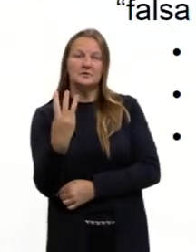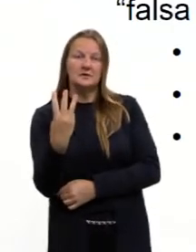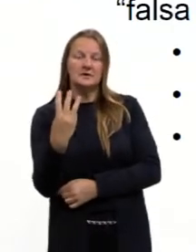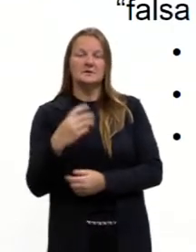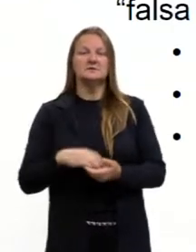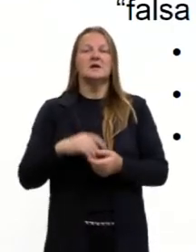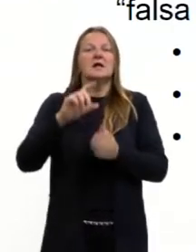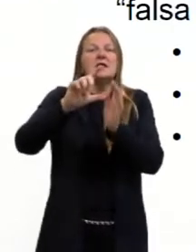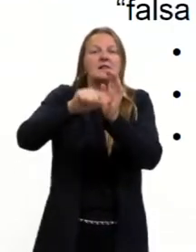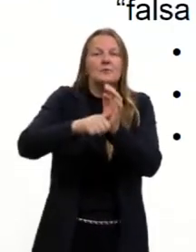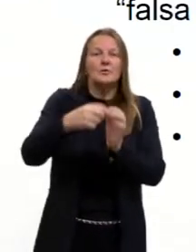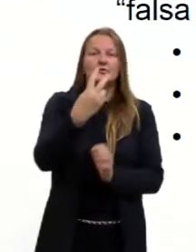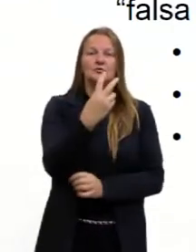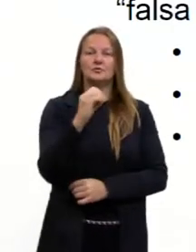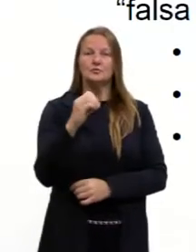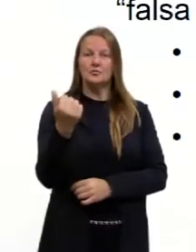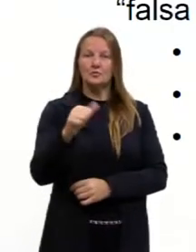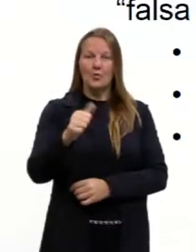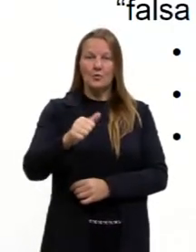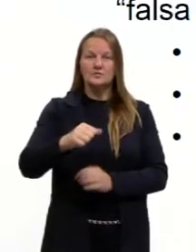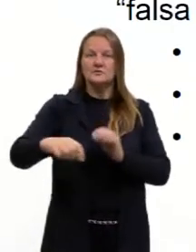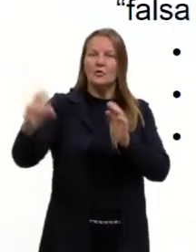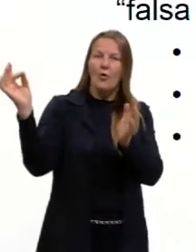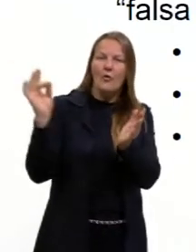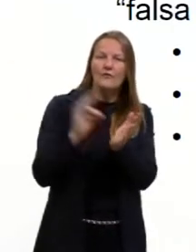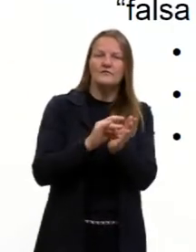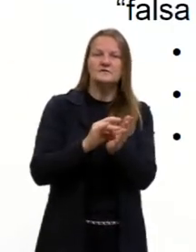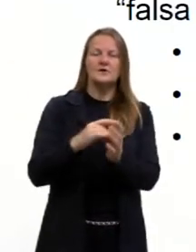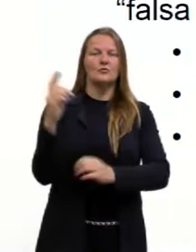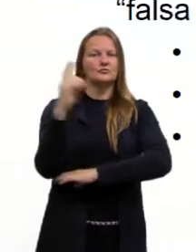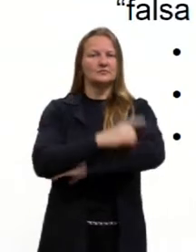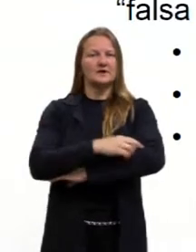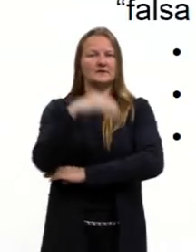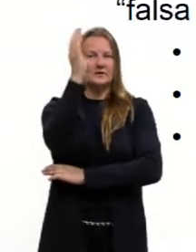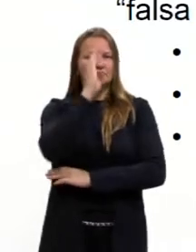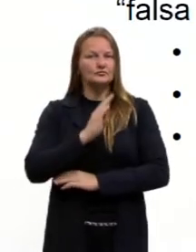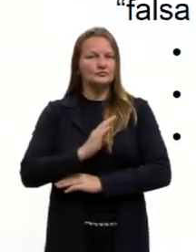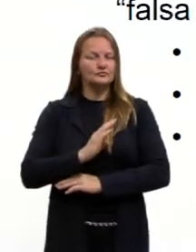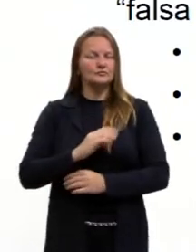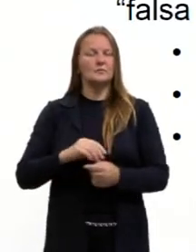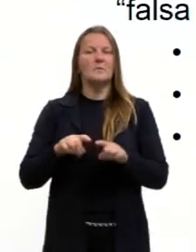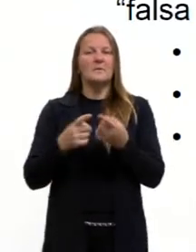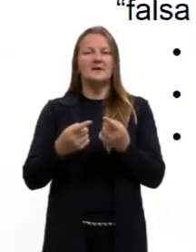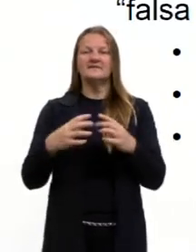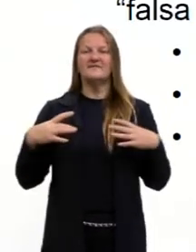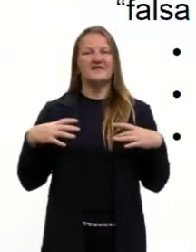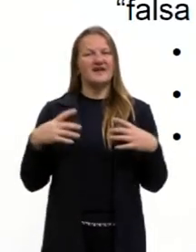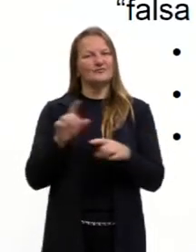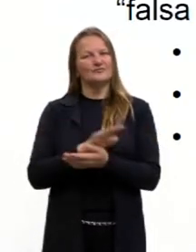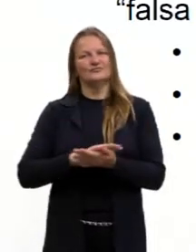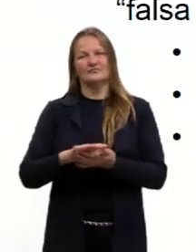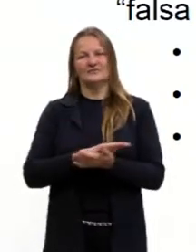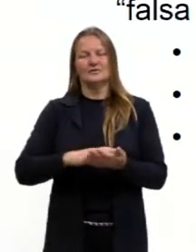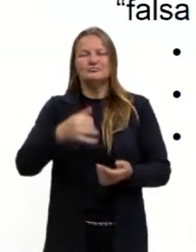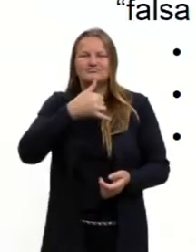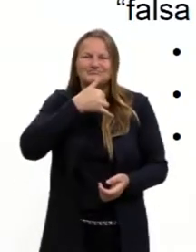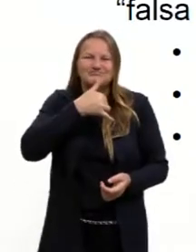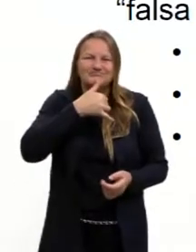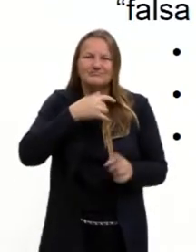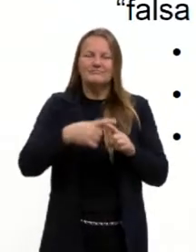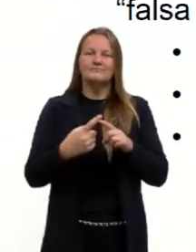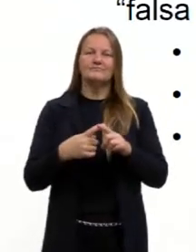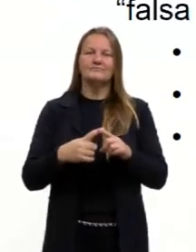2011, ela é oficializada como uma data nacional, mas ela não é um feriado nacional. Infelizmente, deveria ser.